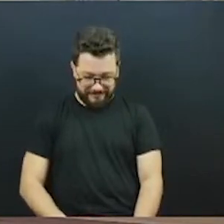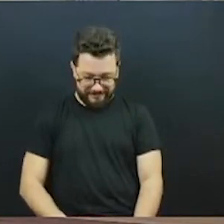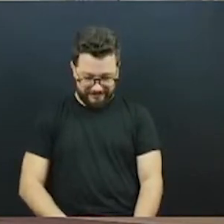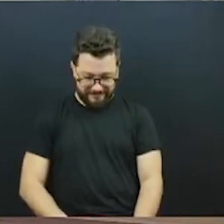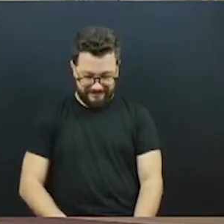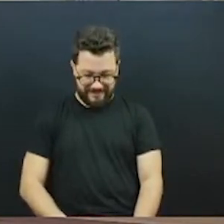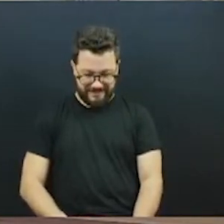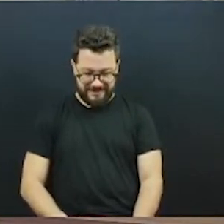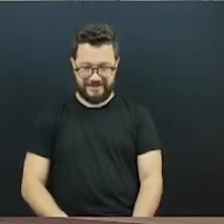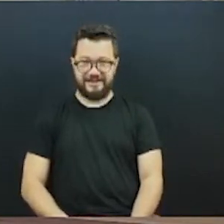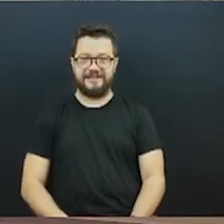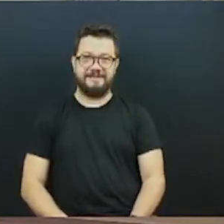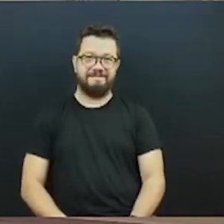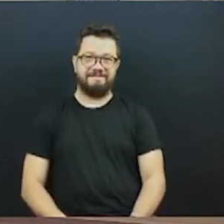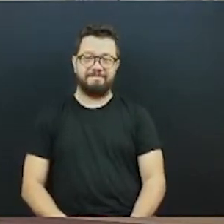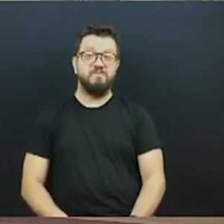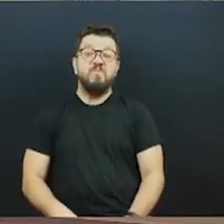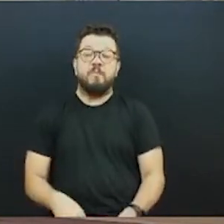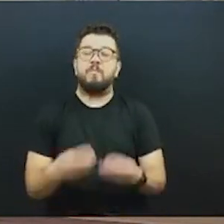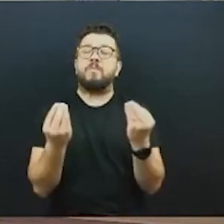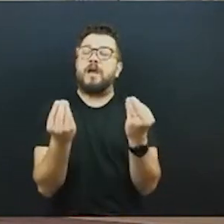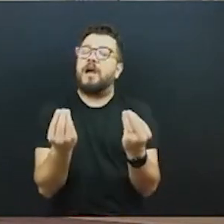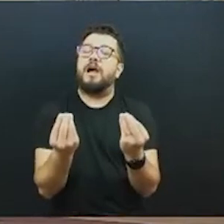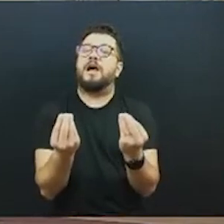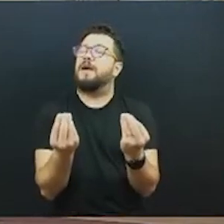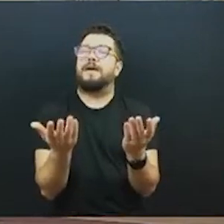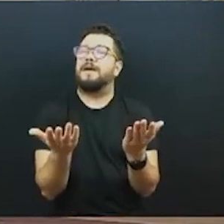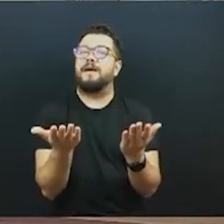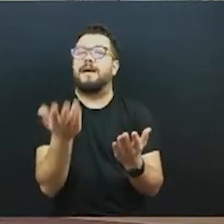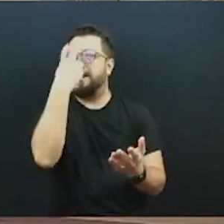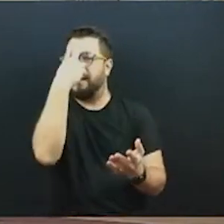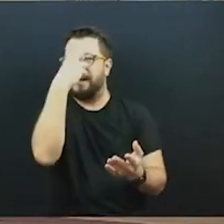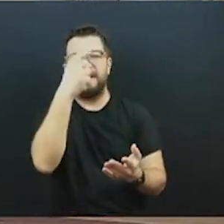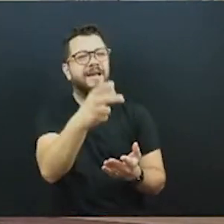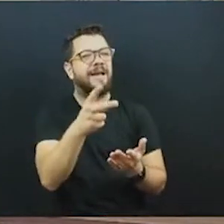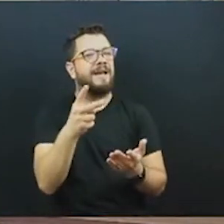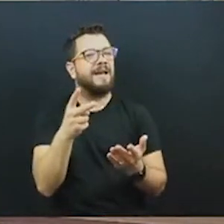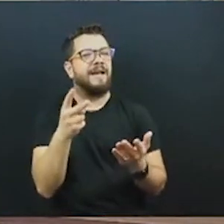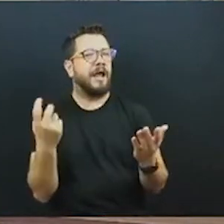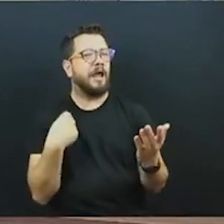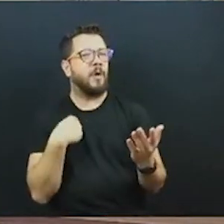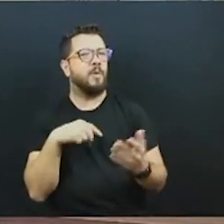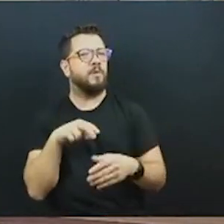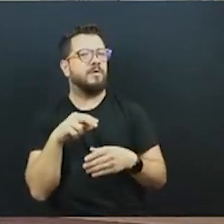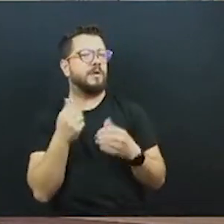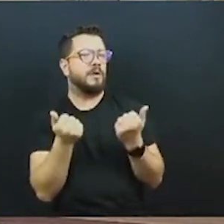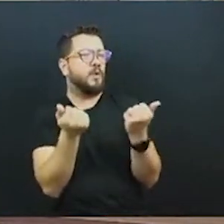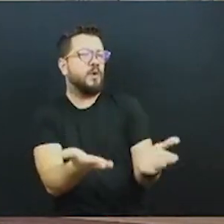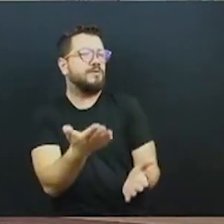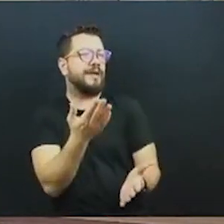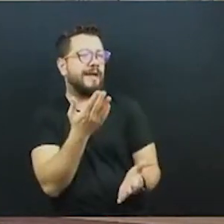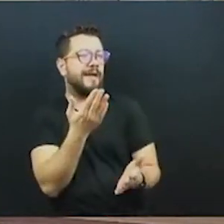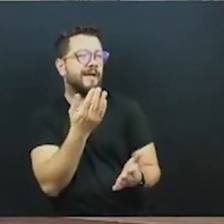vereador Rodrigo Reis, é que, vossa excelência, tome a palavra, sem ter sido concedida, porque o senhor teve seu espaço e eu